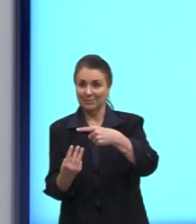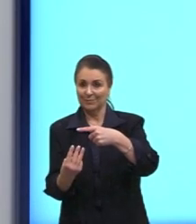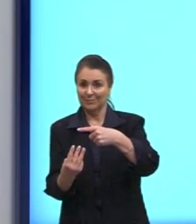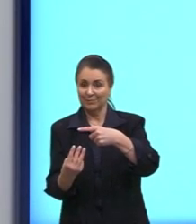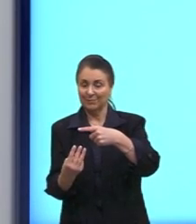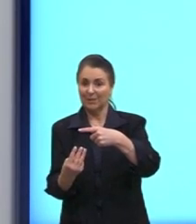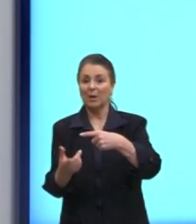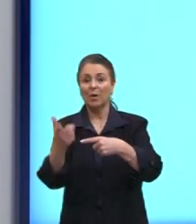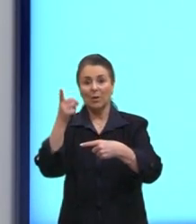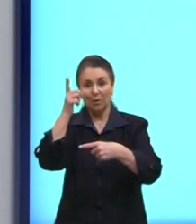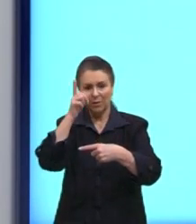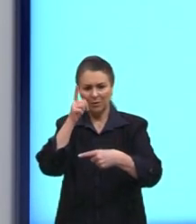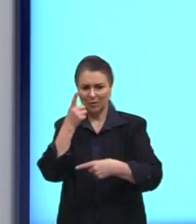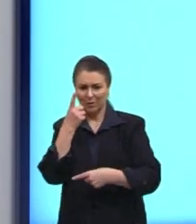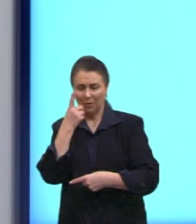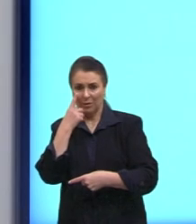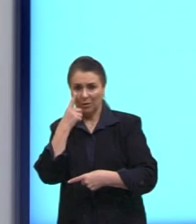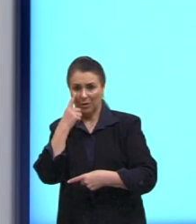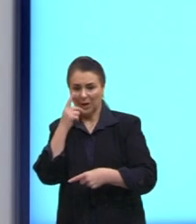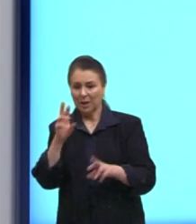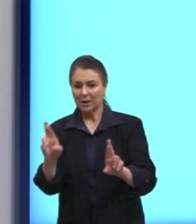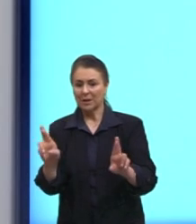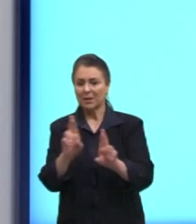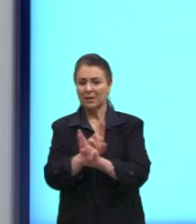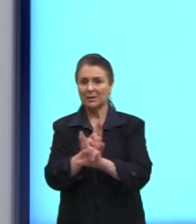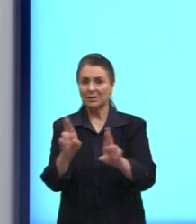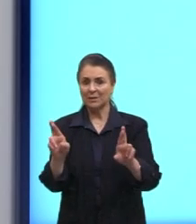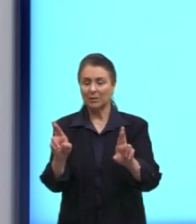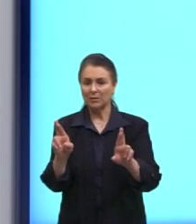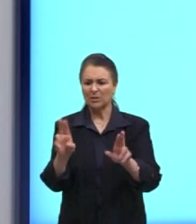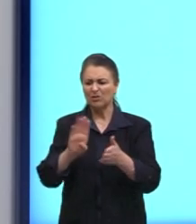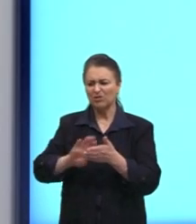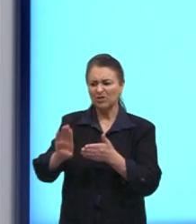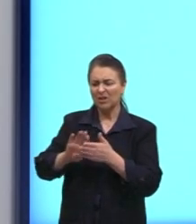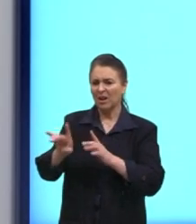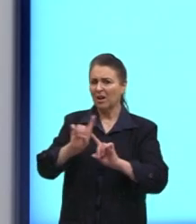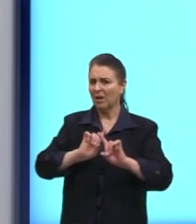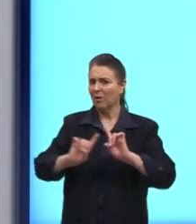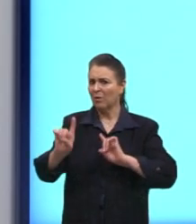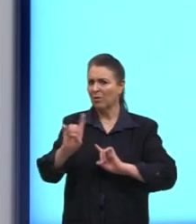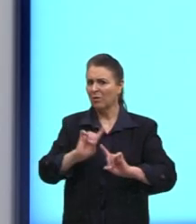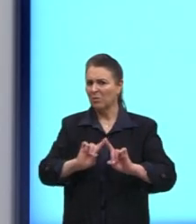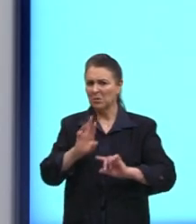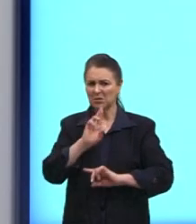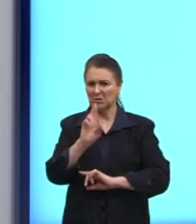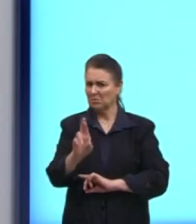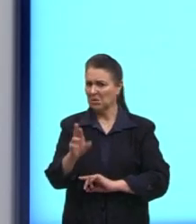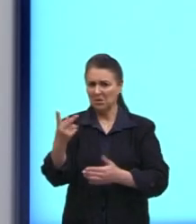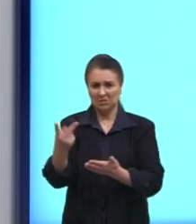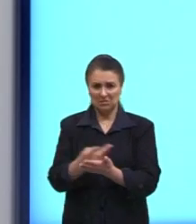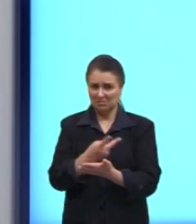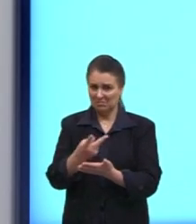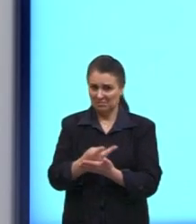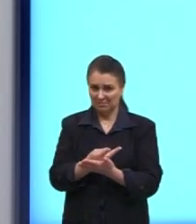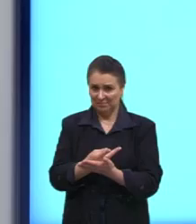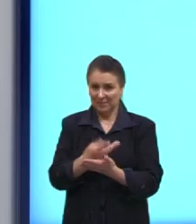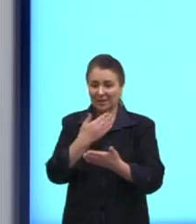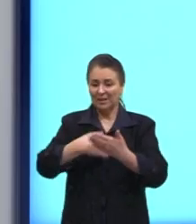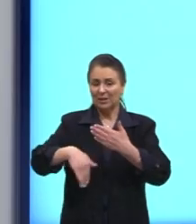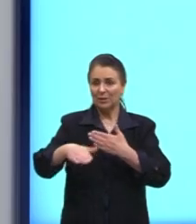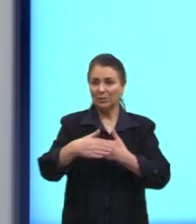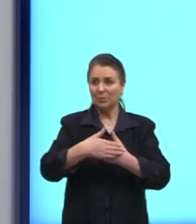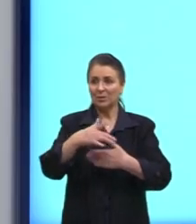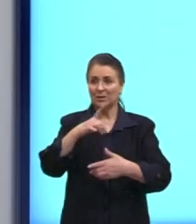consigo dar uma olhada lá nas relações e eliminar algumas alternativas porque todas elas